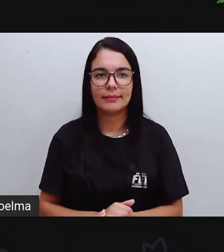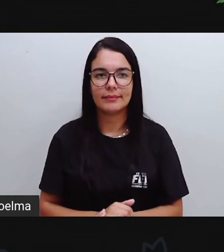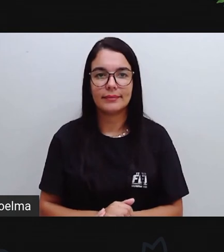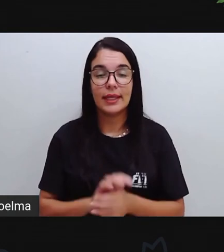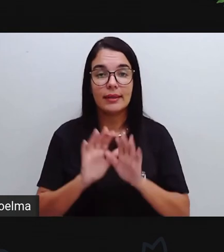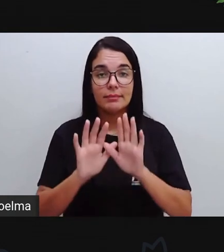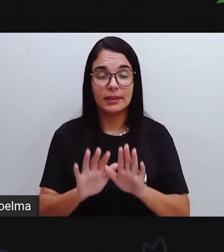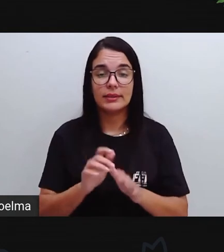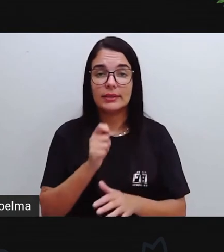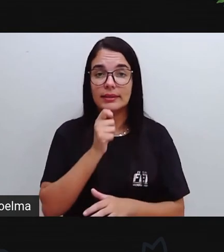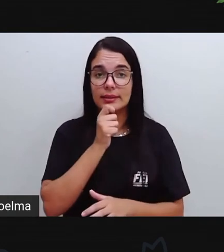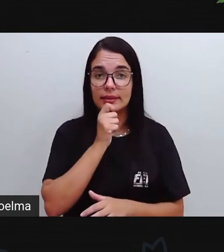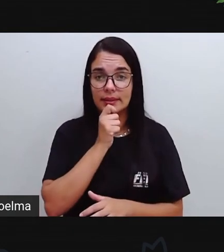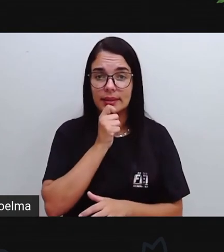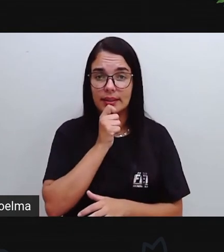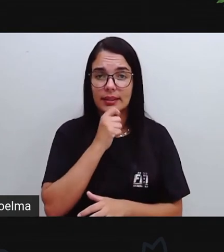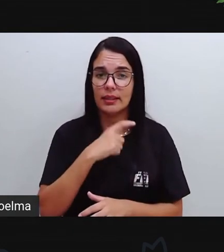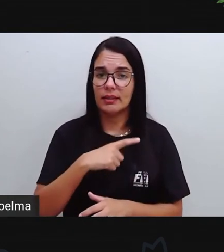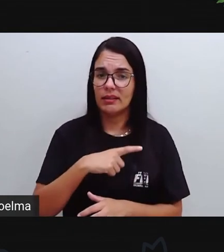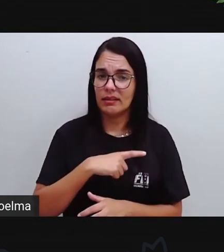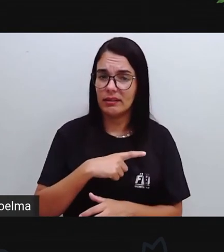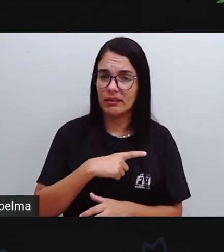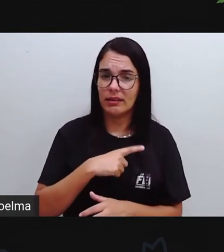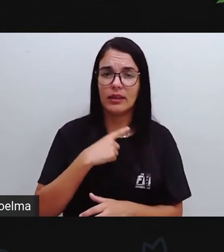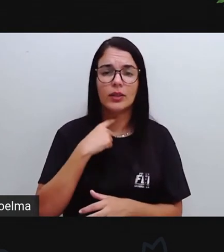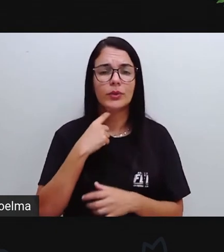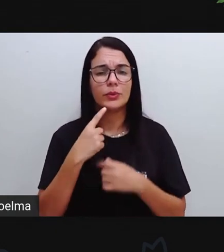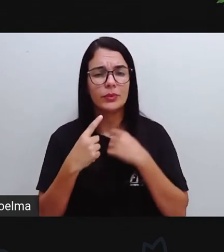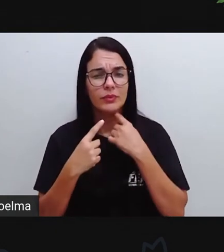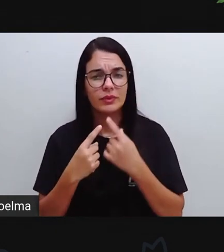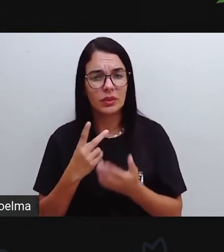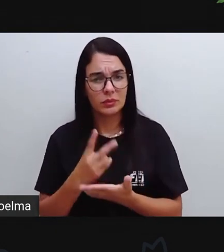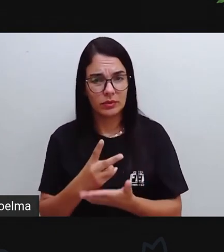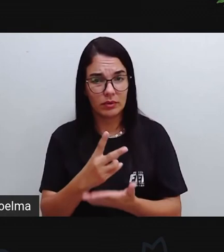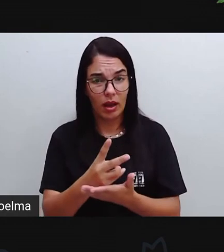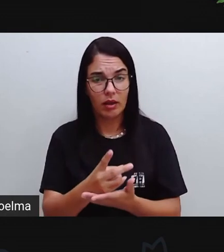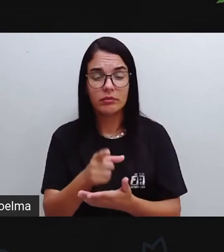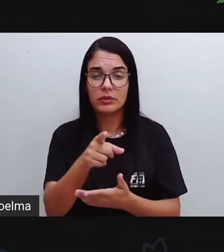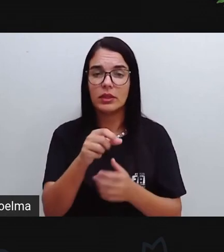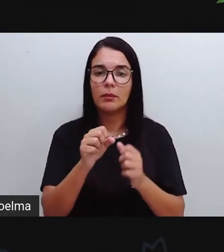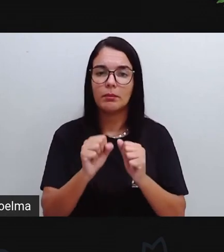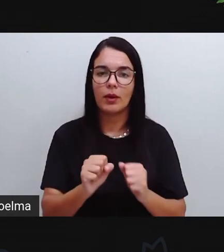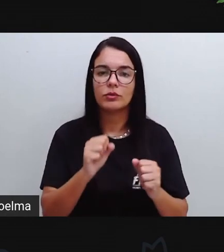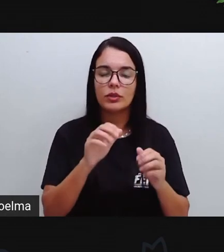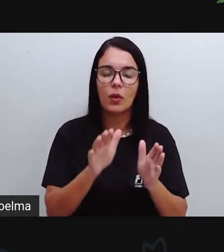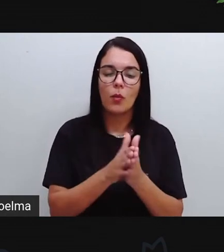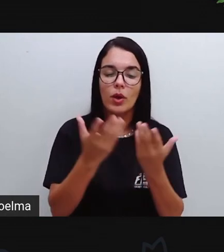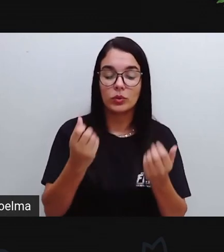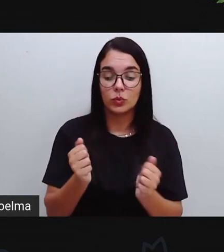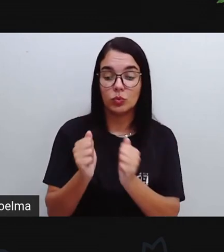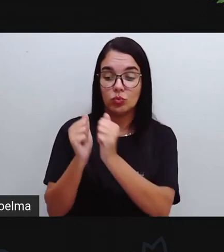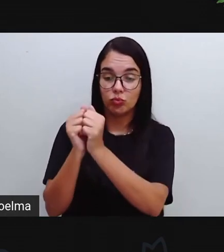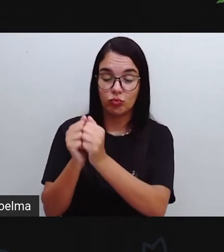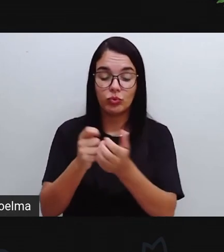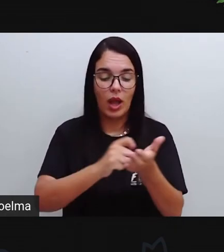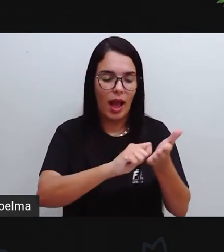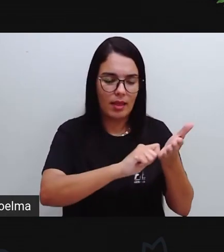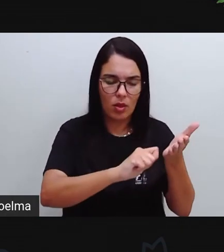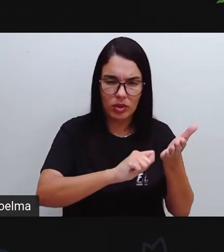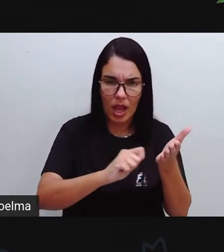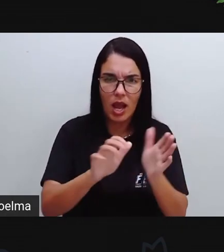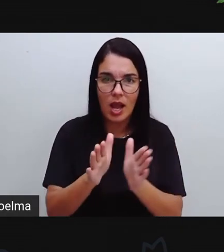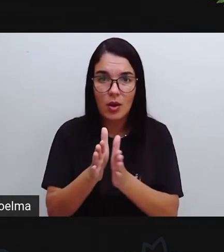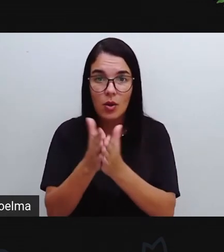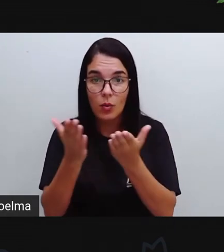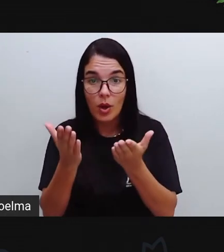Mas se mesmo assim, após assistir o vídeo, vocês sentirem alguma dúvida, vocês podem estar fazendo as anotações no caderno de